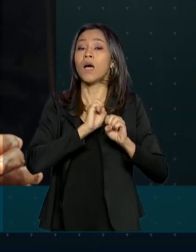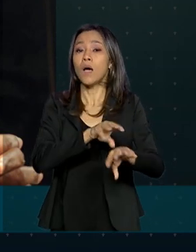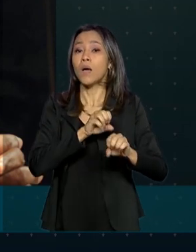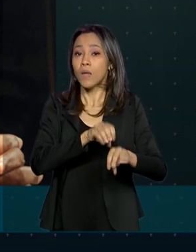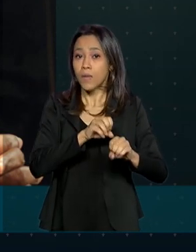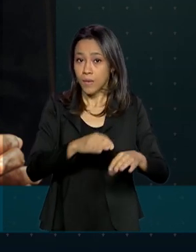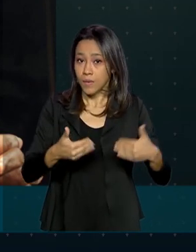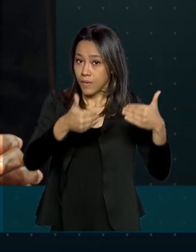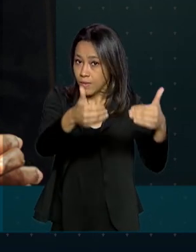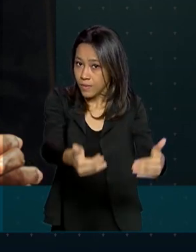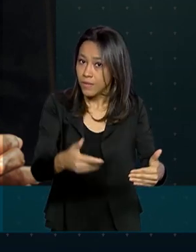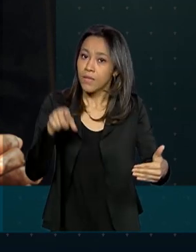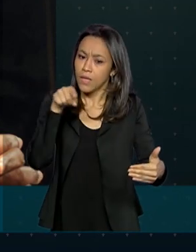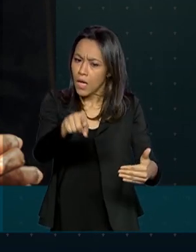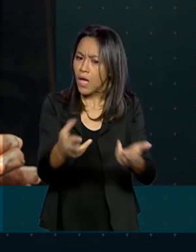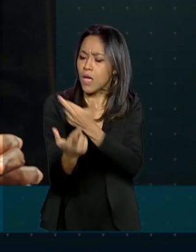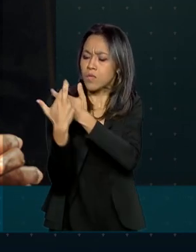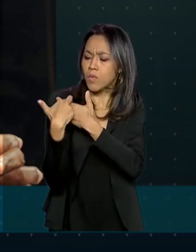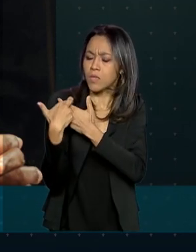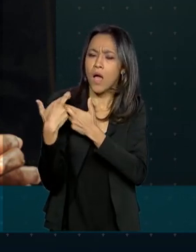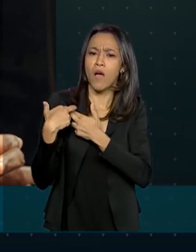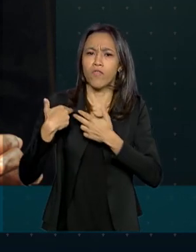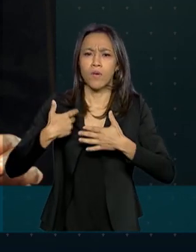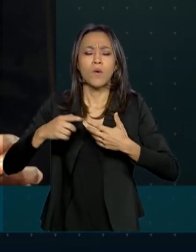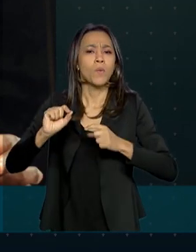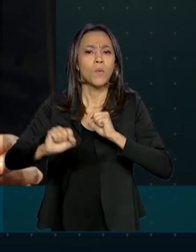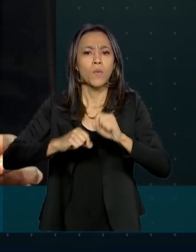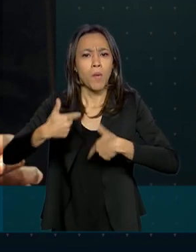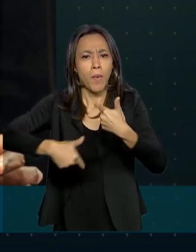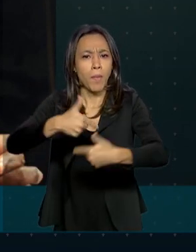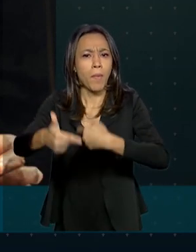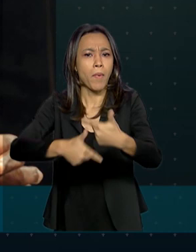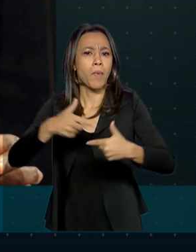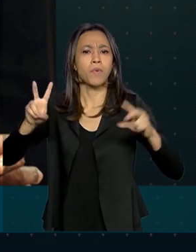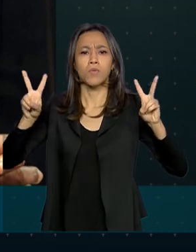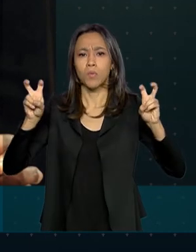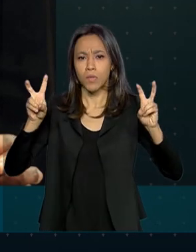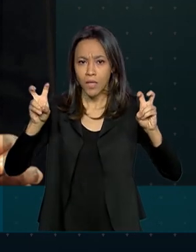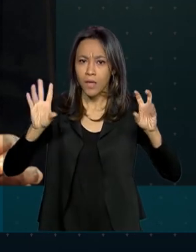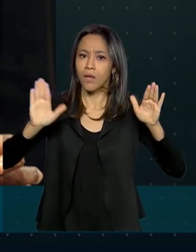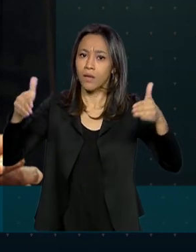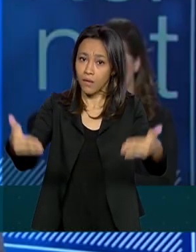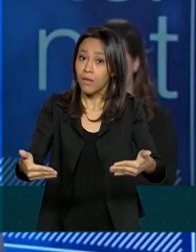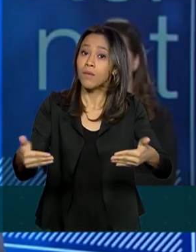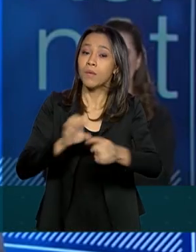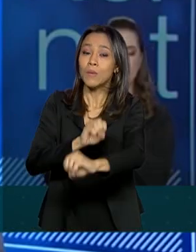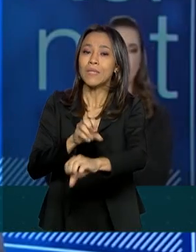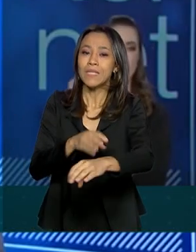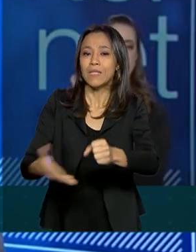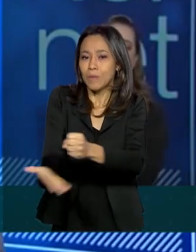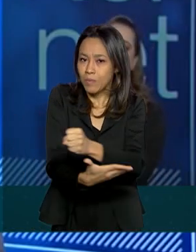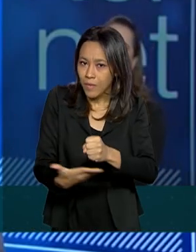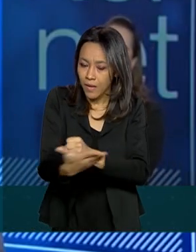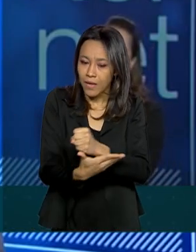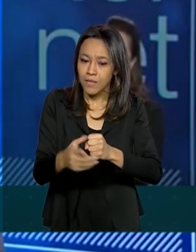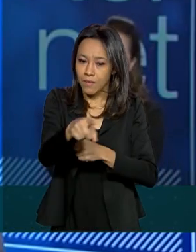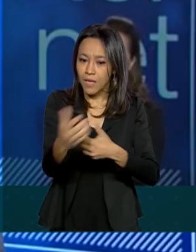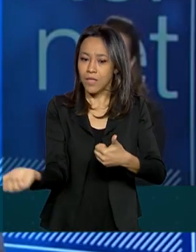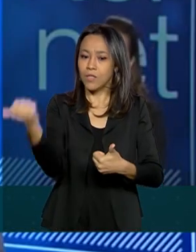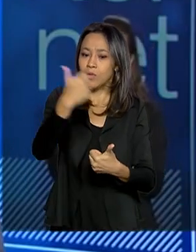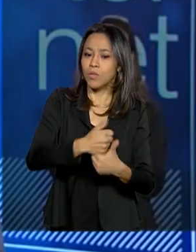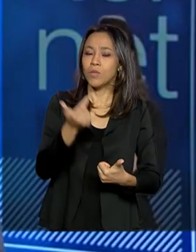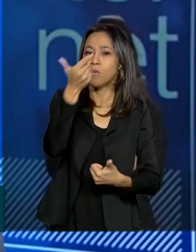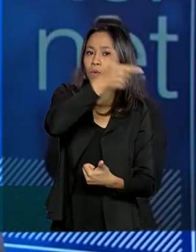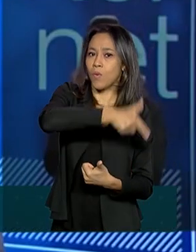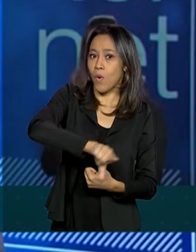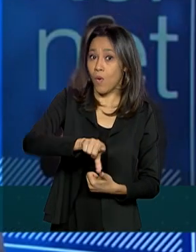responsável por executar parte das ações da pasta relacionadas à educação básica. Ele entra no lugar de Abraham